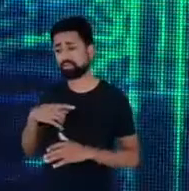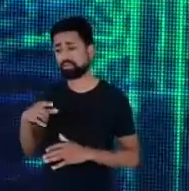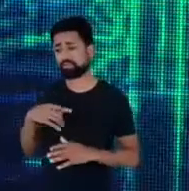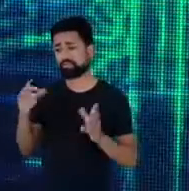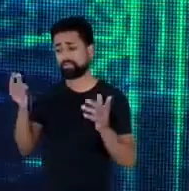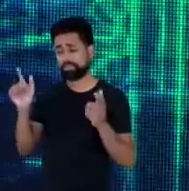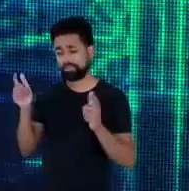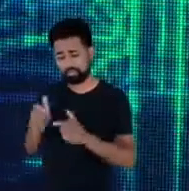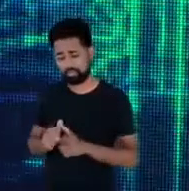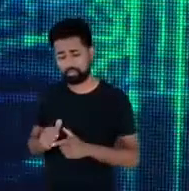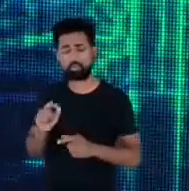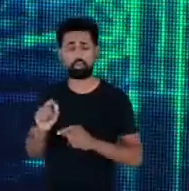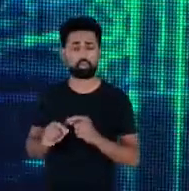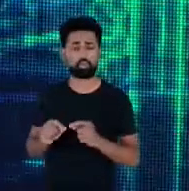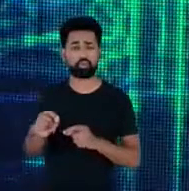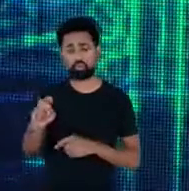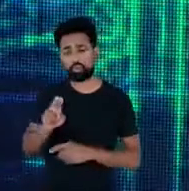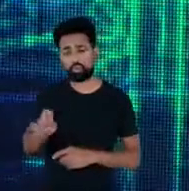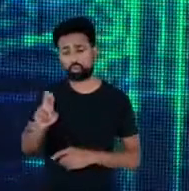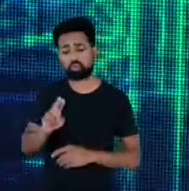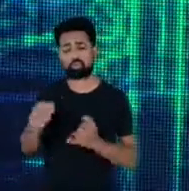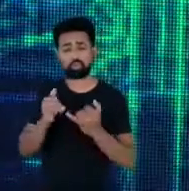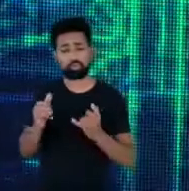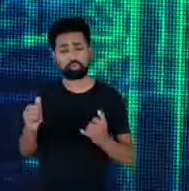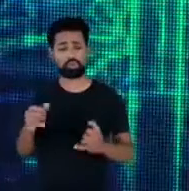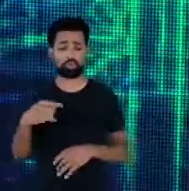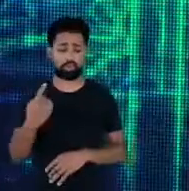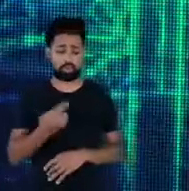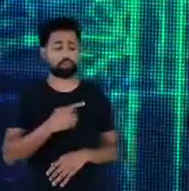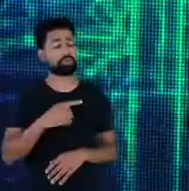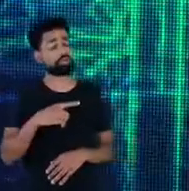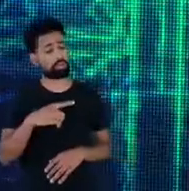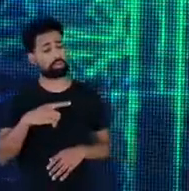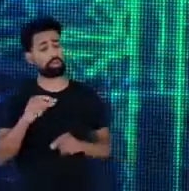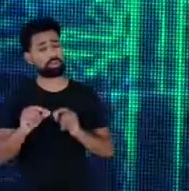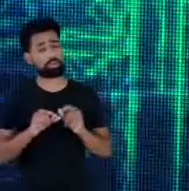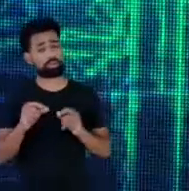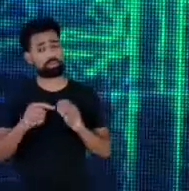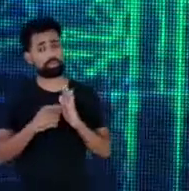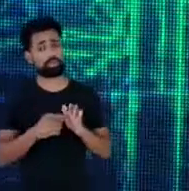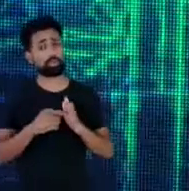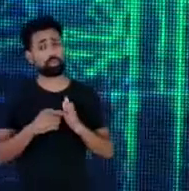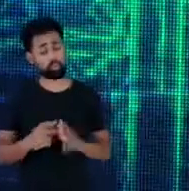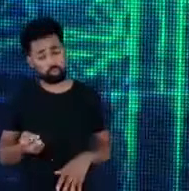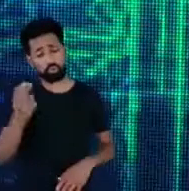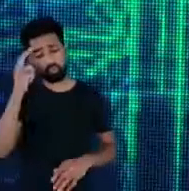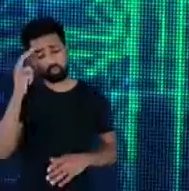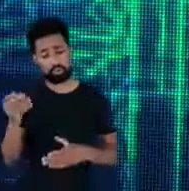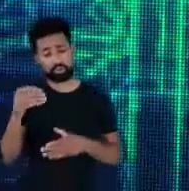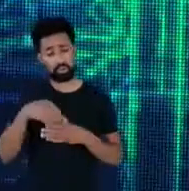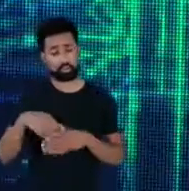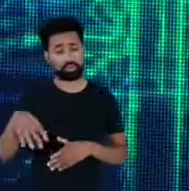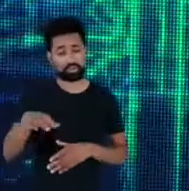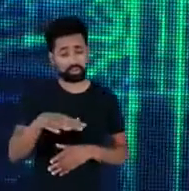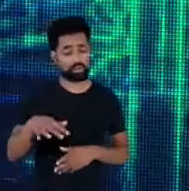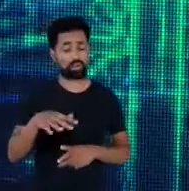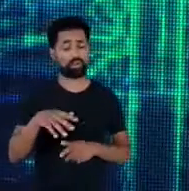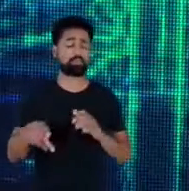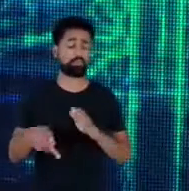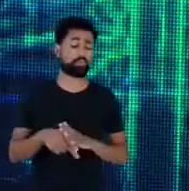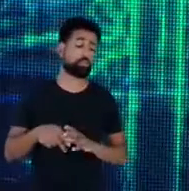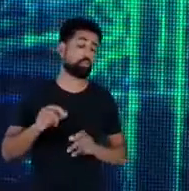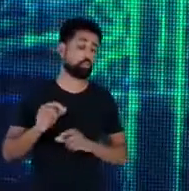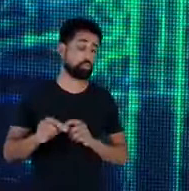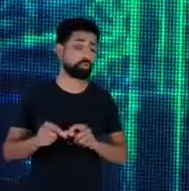do consumo de energia elétrica a gente tem que deixar que a cultura da inovação dentro do âmbito do programa de eficiência energética ela foi